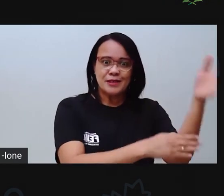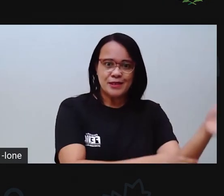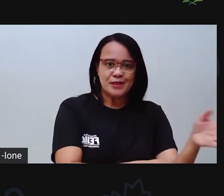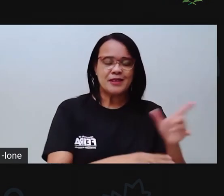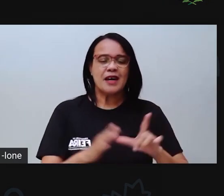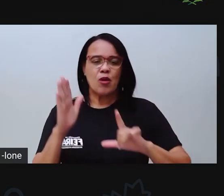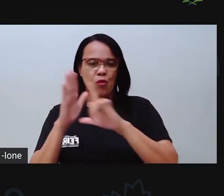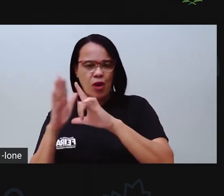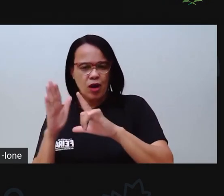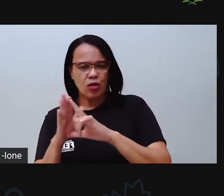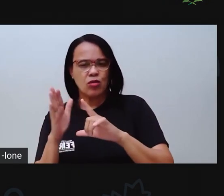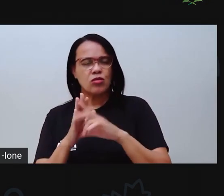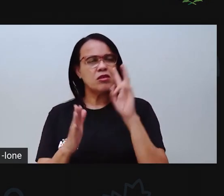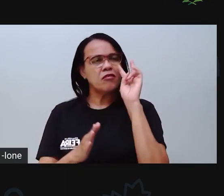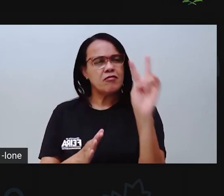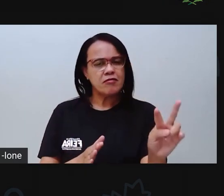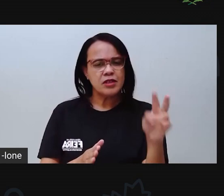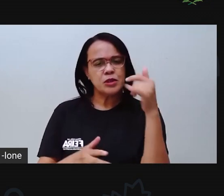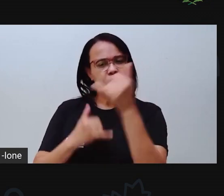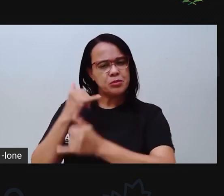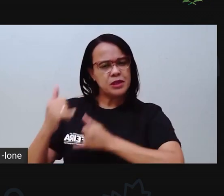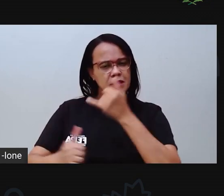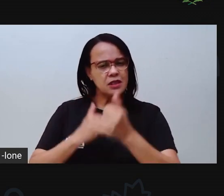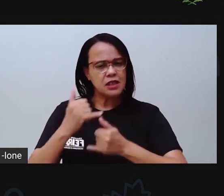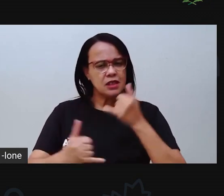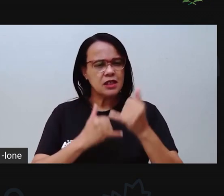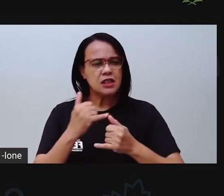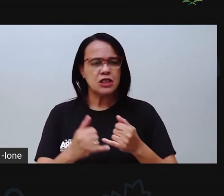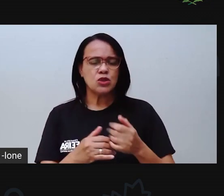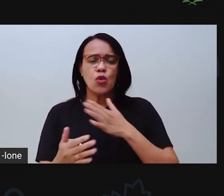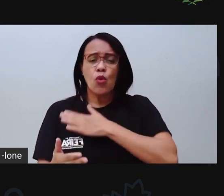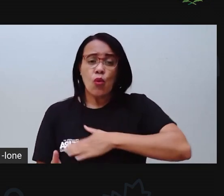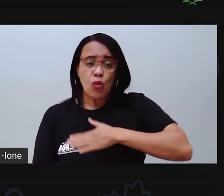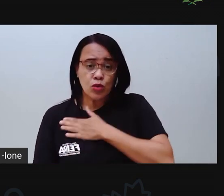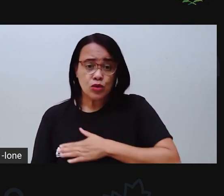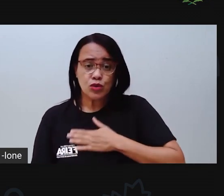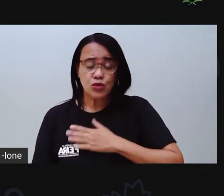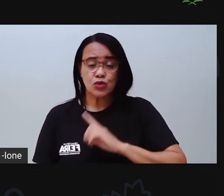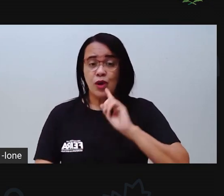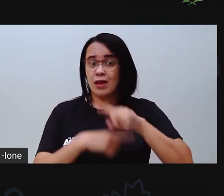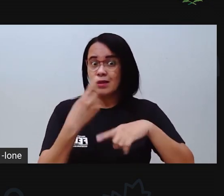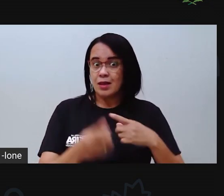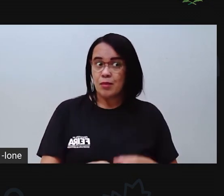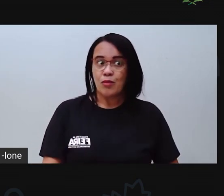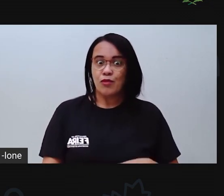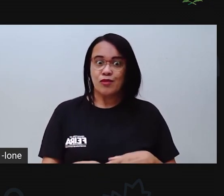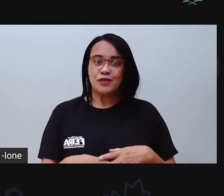quisesse, o brinquedo que você quisesse, você ia ter aquele brinquedo? Já pensou que legal que seria?